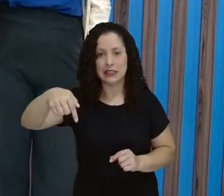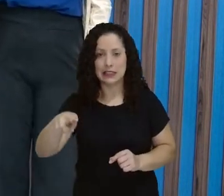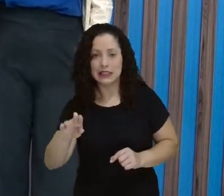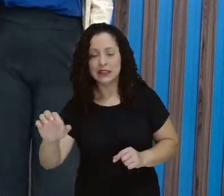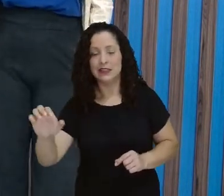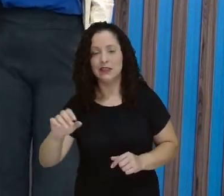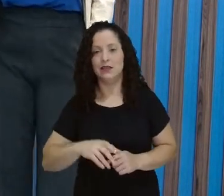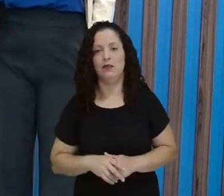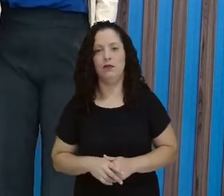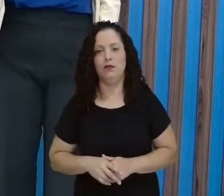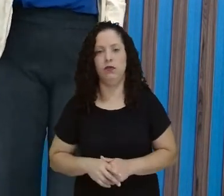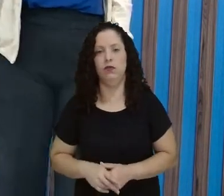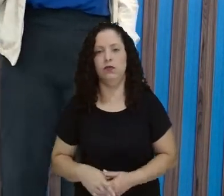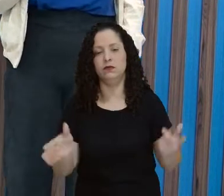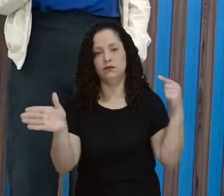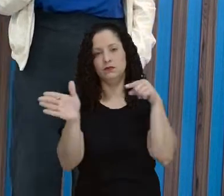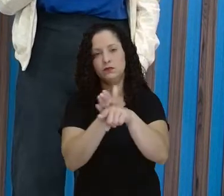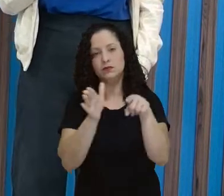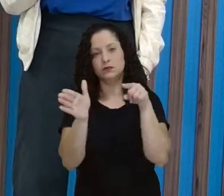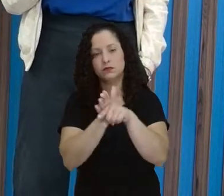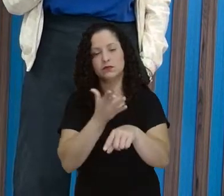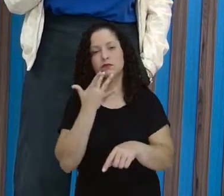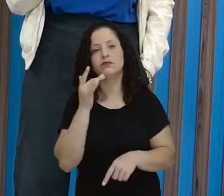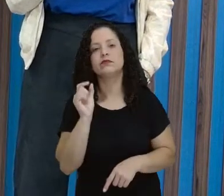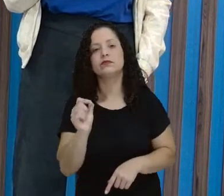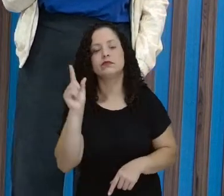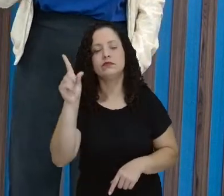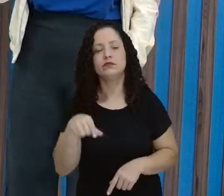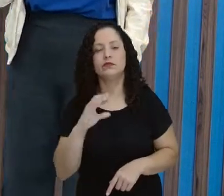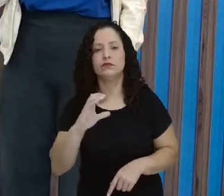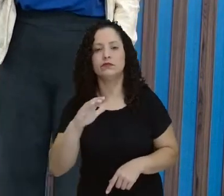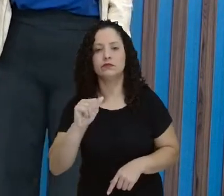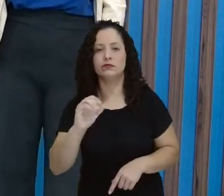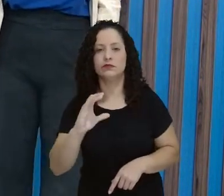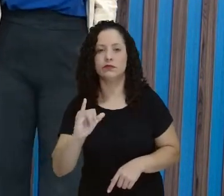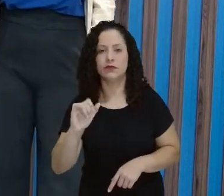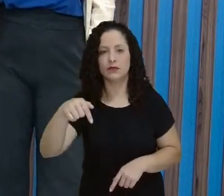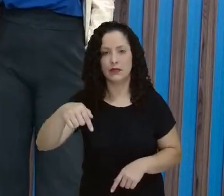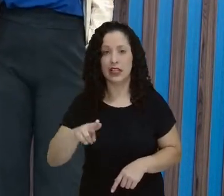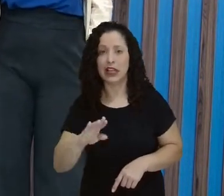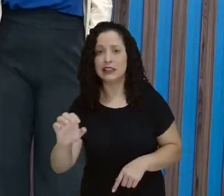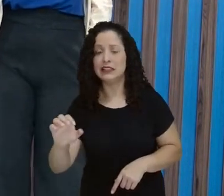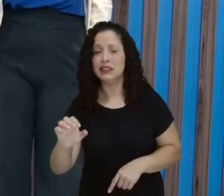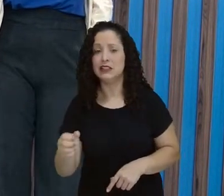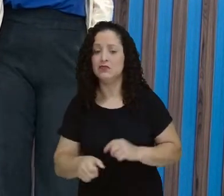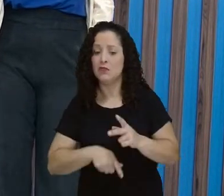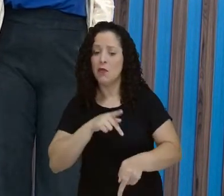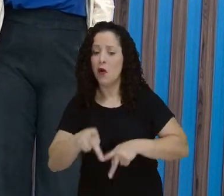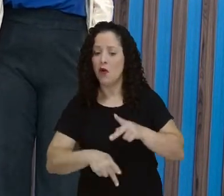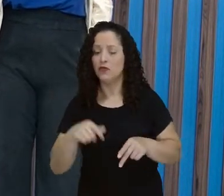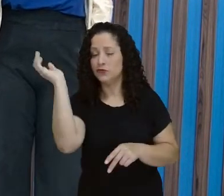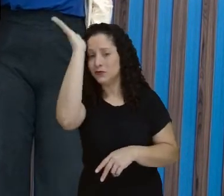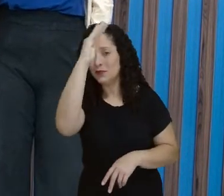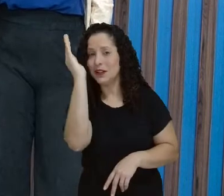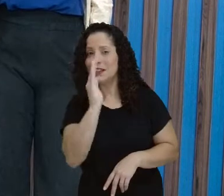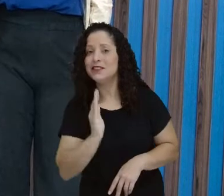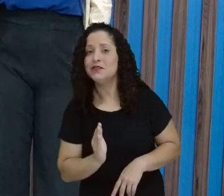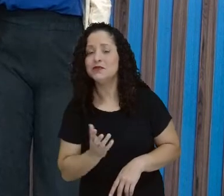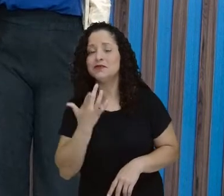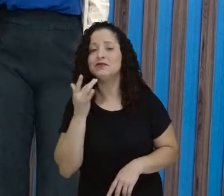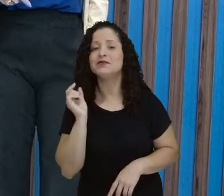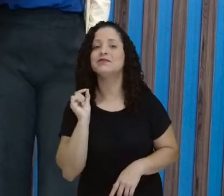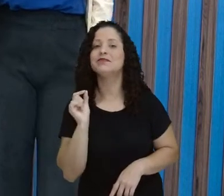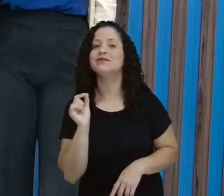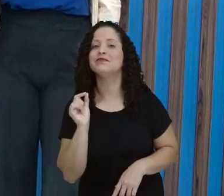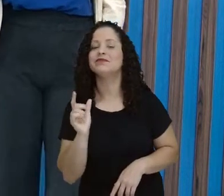Aí eu botei assim a pergunta, quem é o cacique entre os povos indígenas do Brasil? Hum, será que vocês sabem? Olha só. No